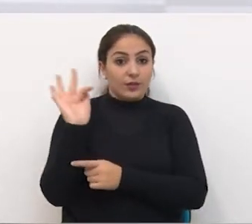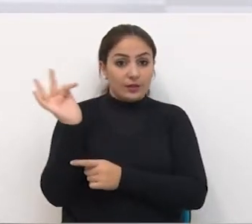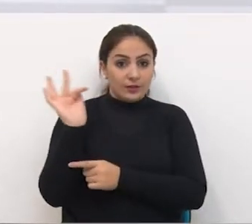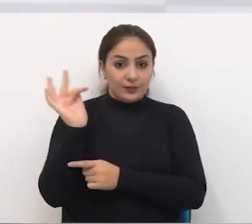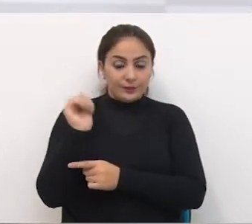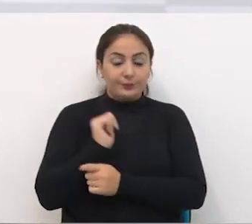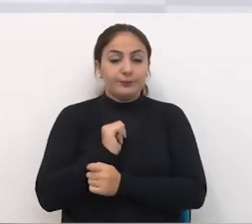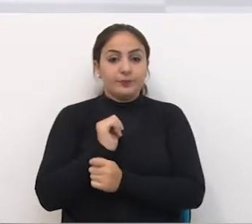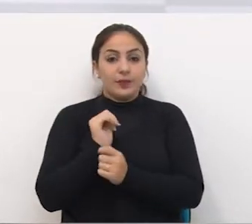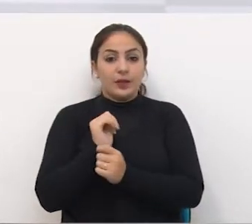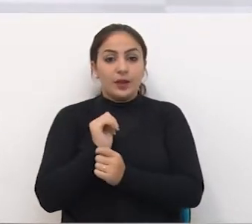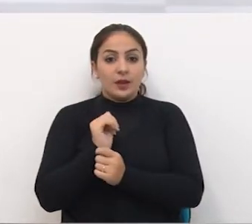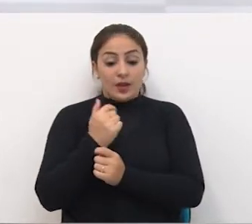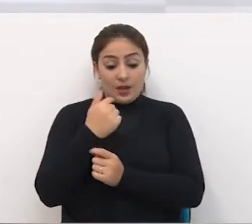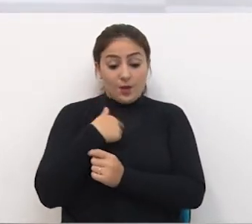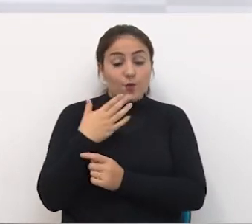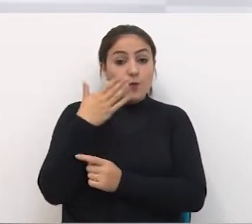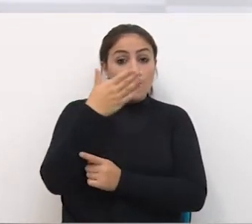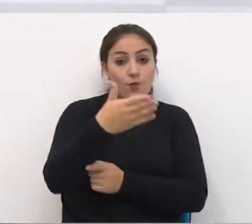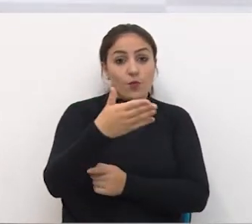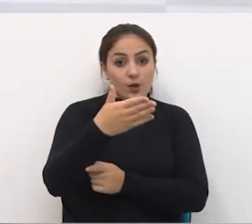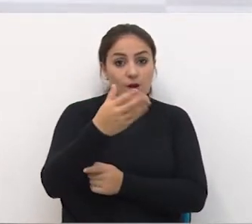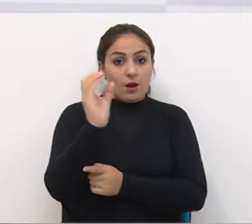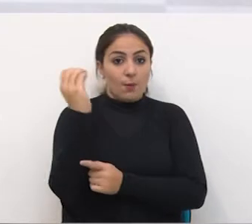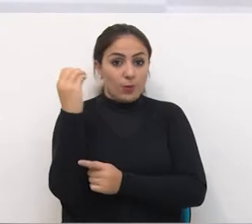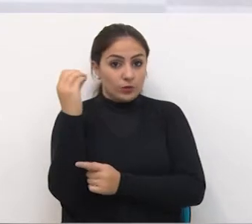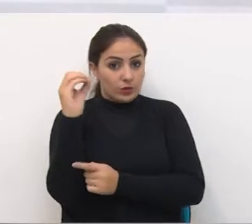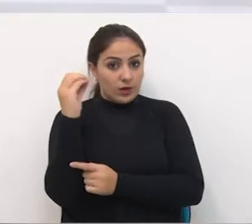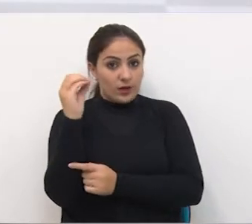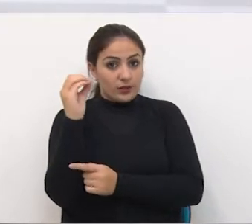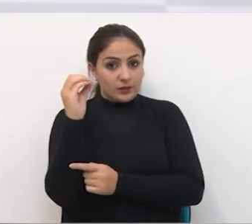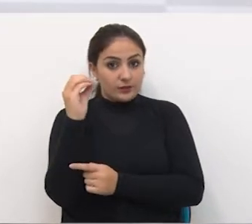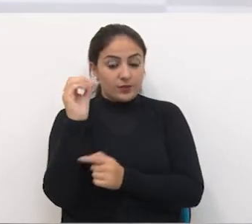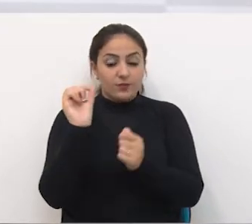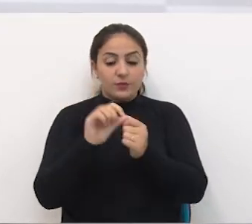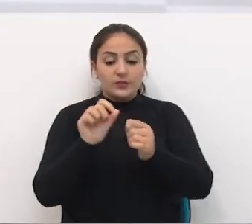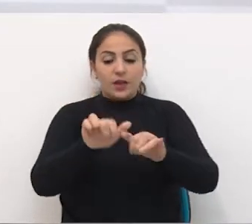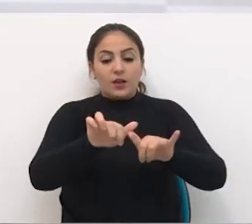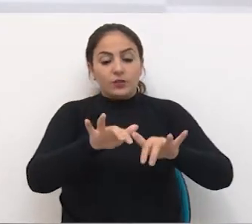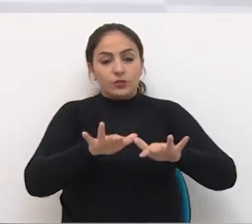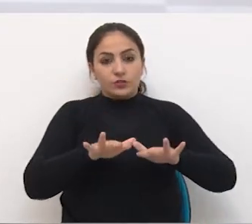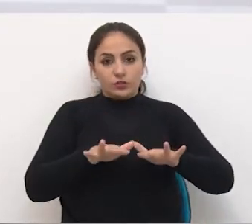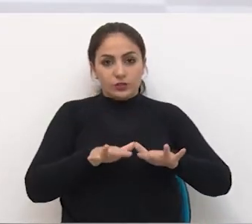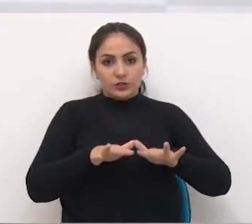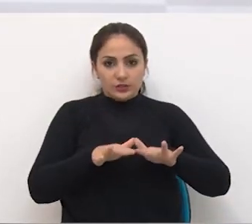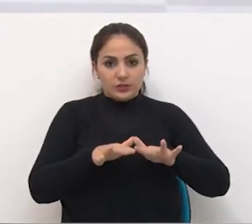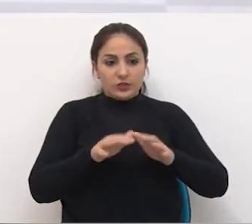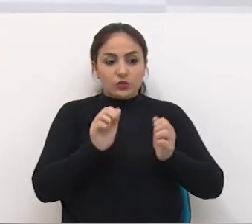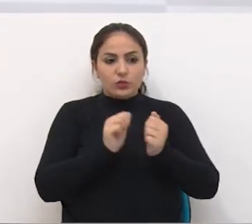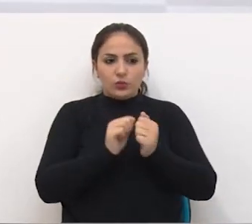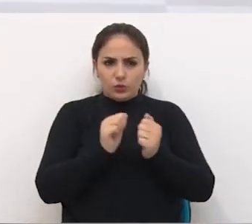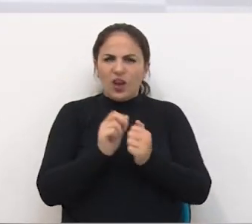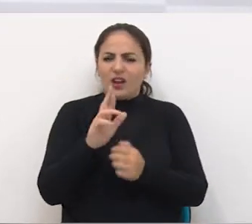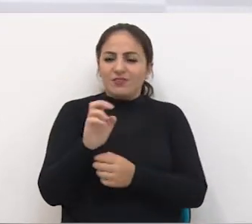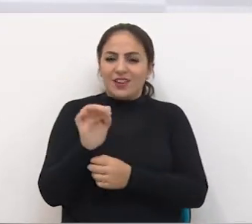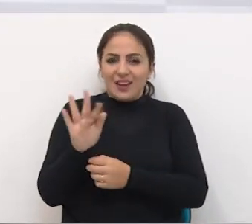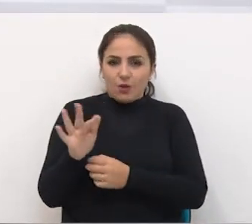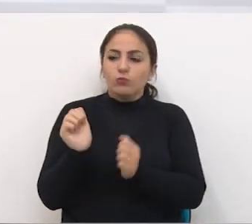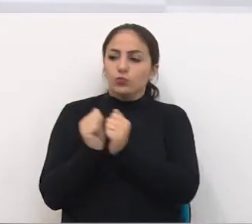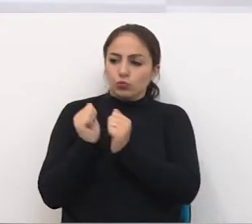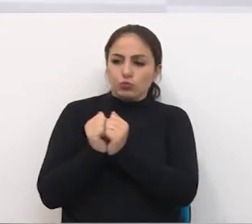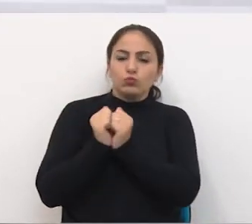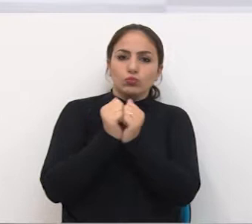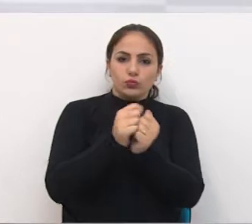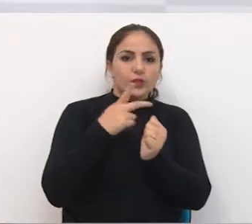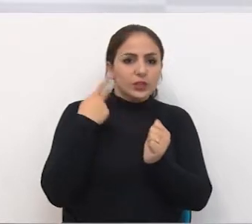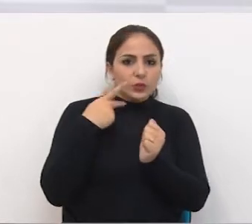Senhores vereadores Estive em Porto Alegre Fazendo audiências E o vereador Rafael Culuz Esteve conosco